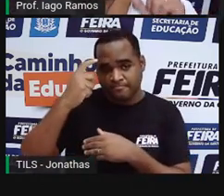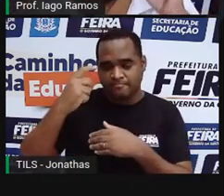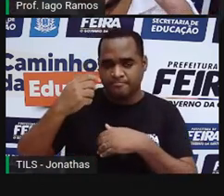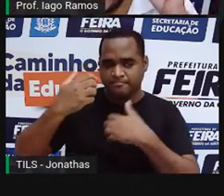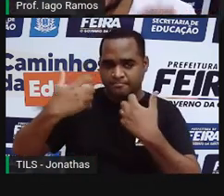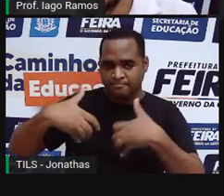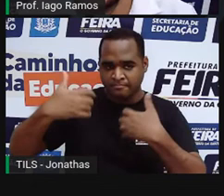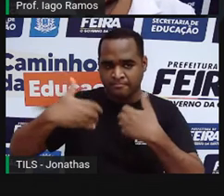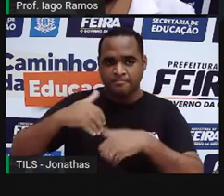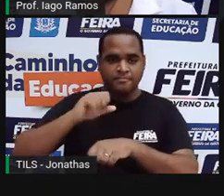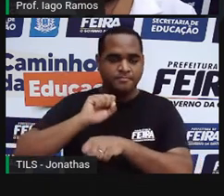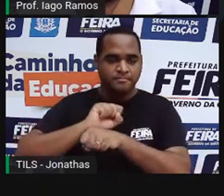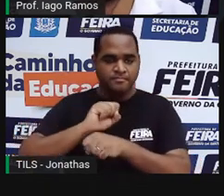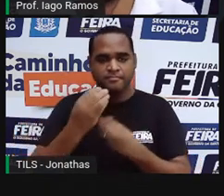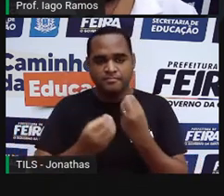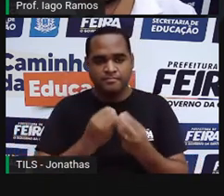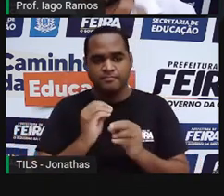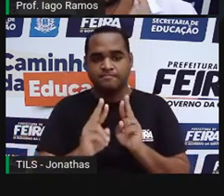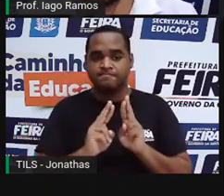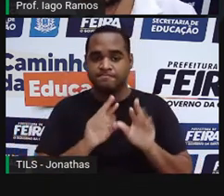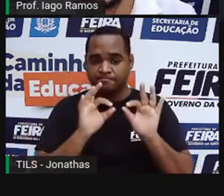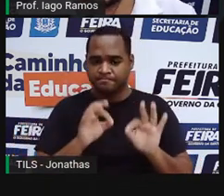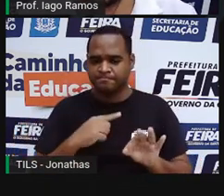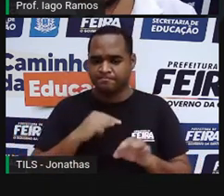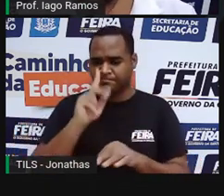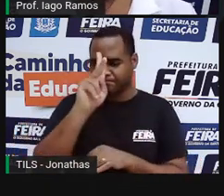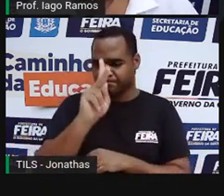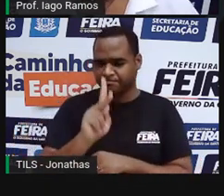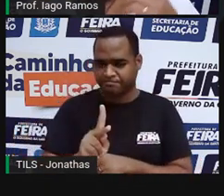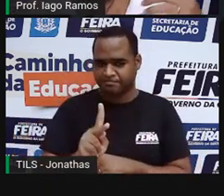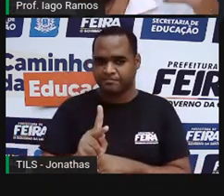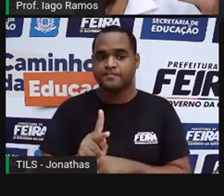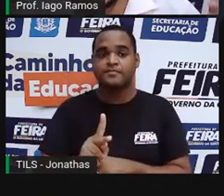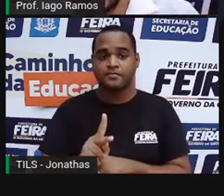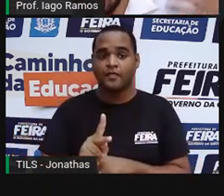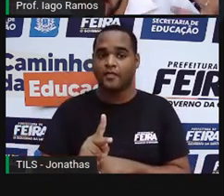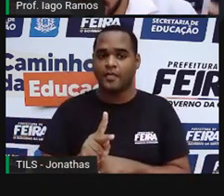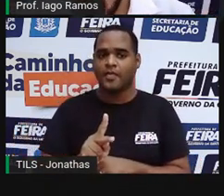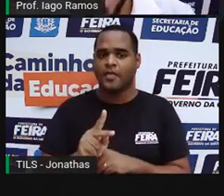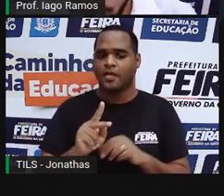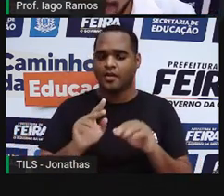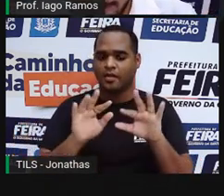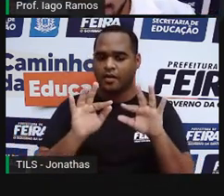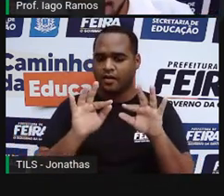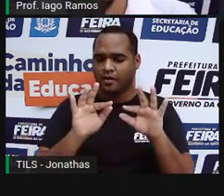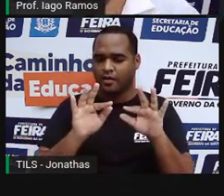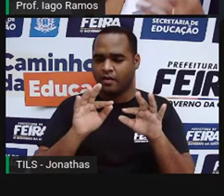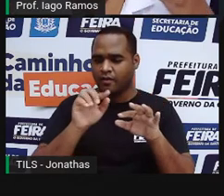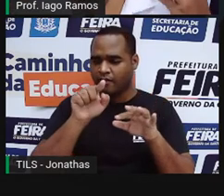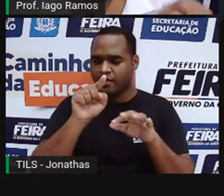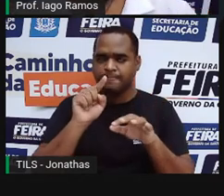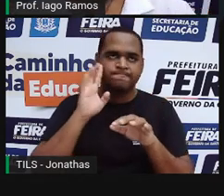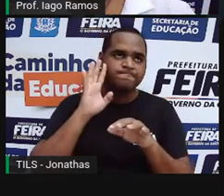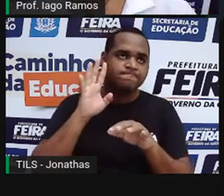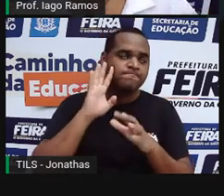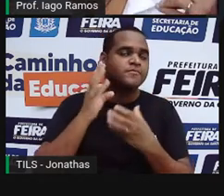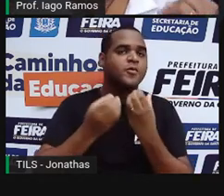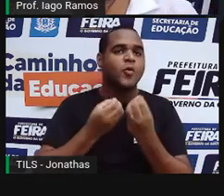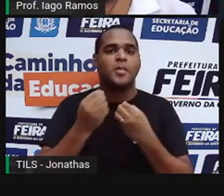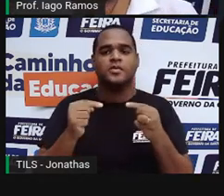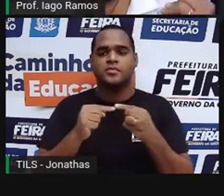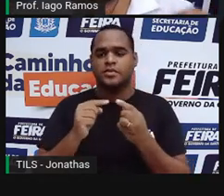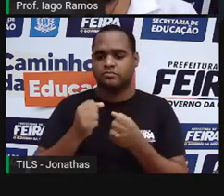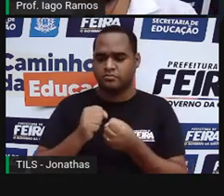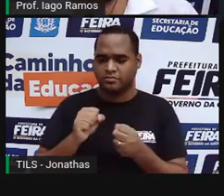você raciocine e tente responder para você mesmo. Ao final das contas, o que são